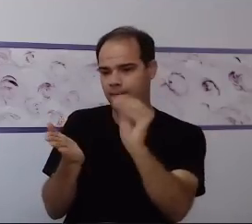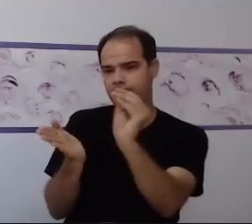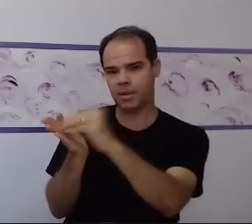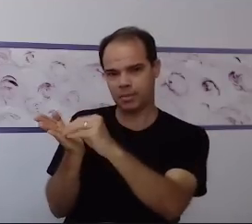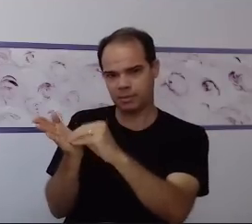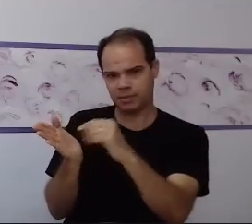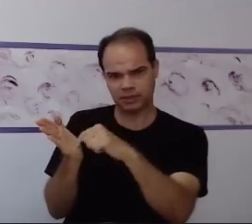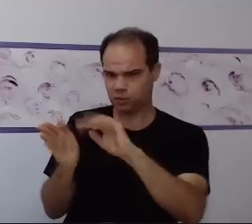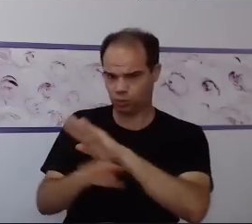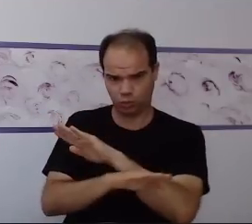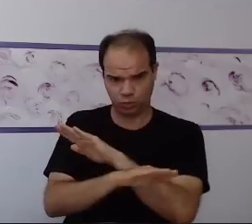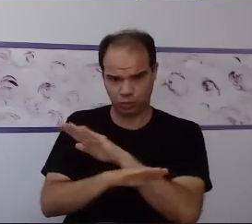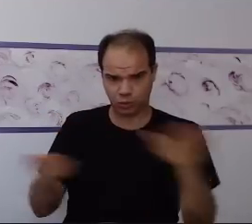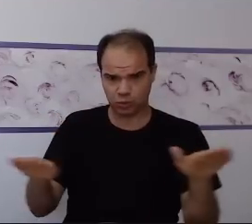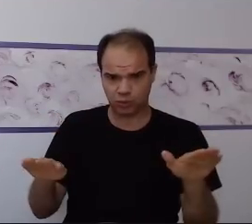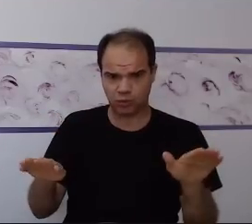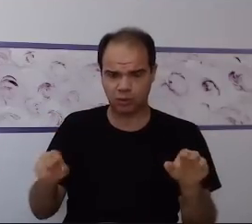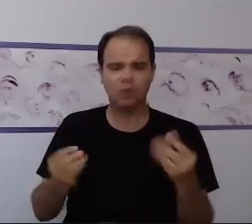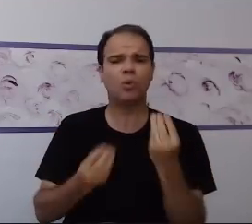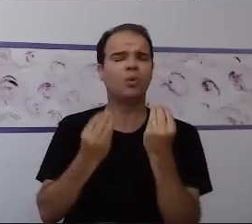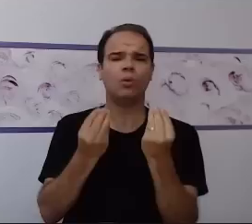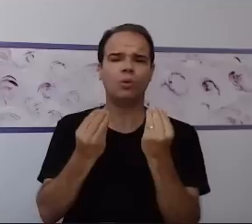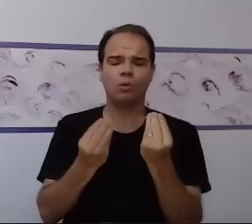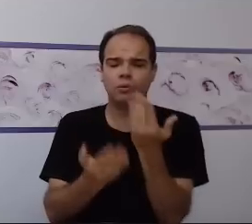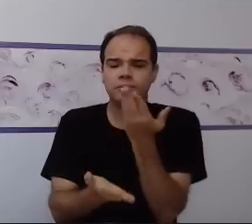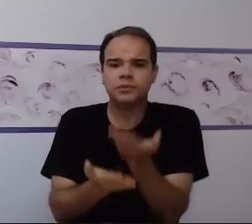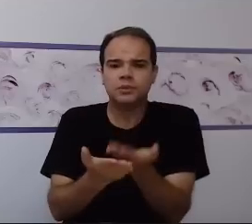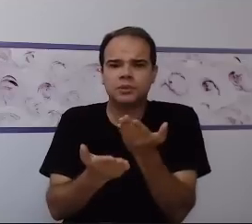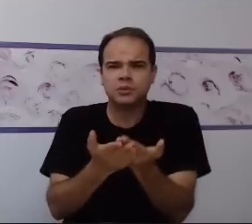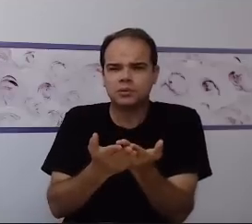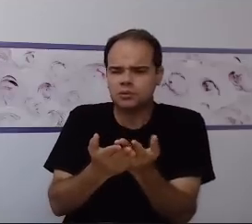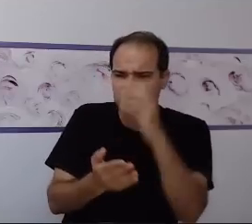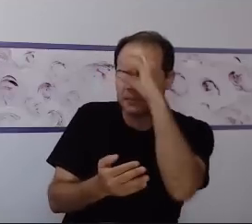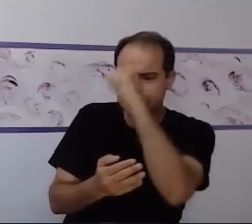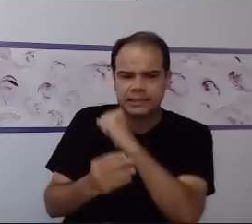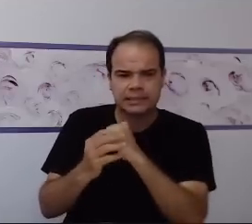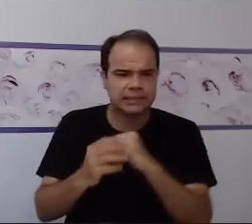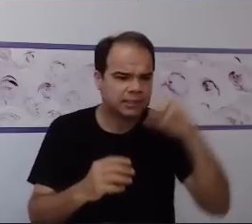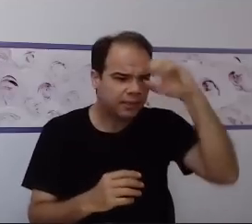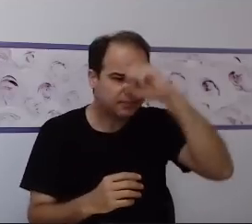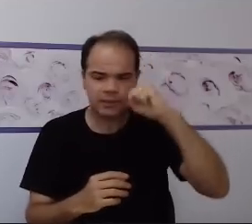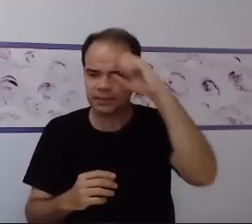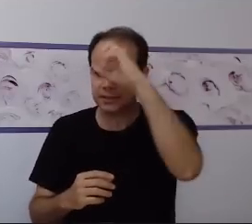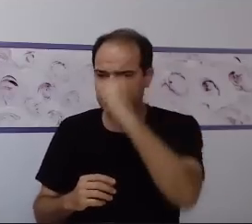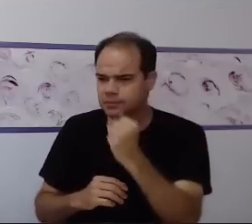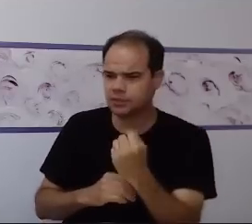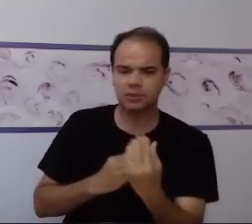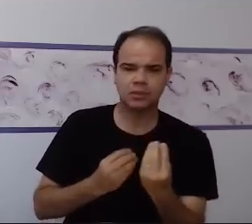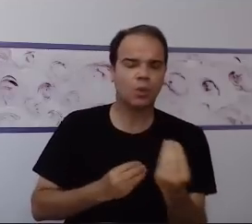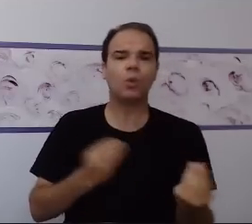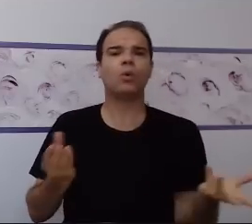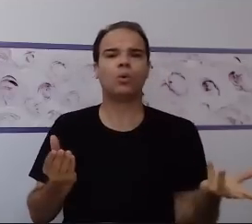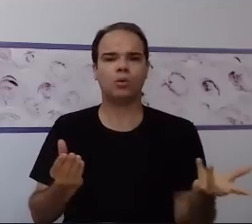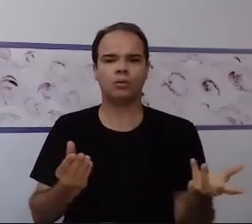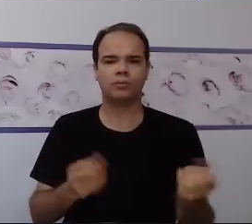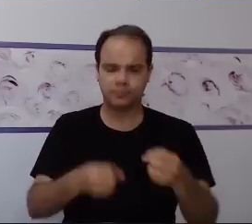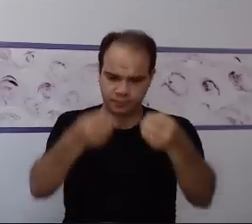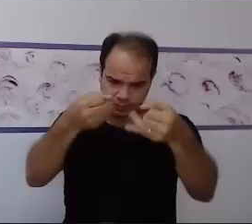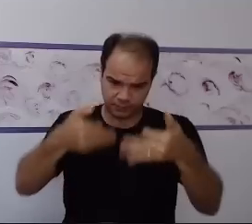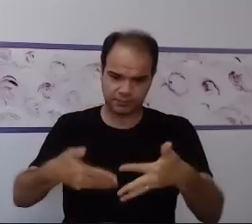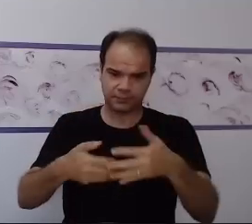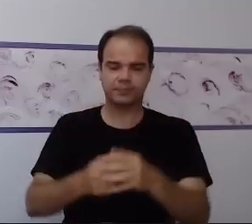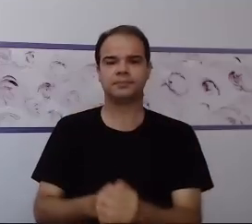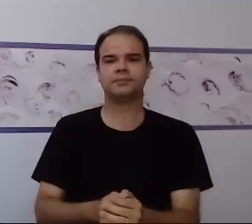estudo? Para até chegarmos, então, essas fichas alternativas, essas alternatividades. Como que é feito até chegar esse estudo, então?